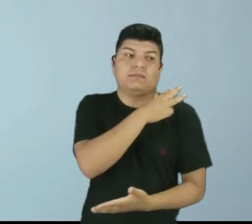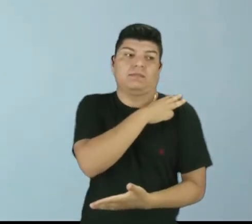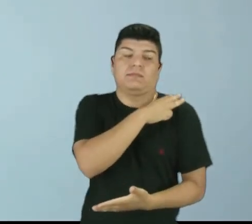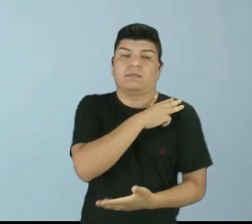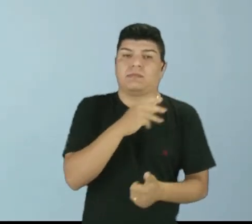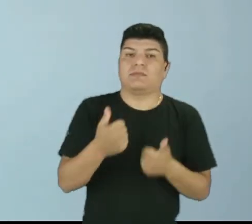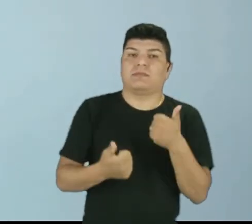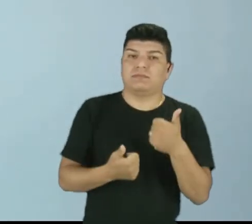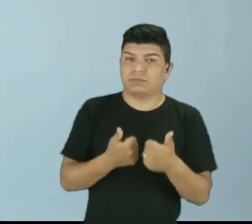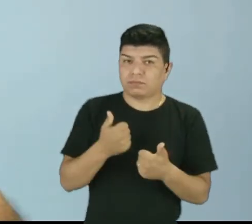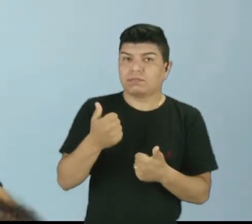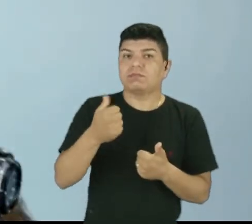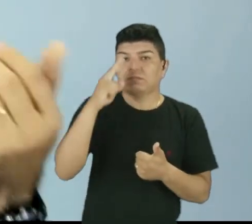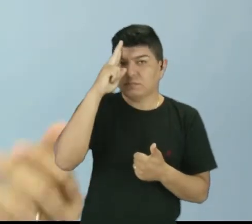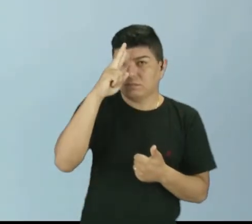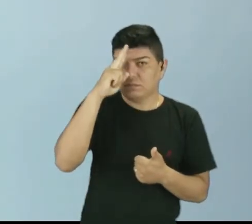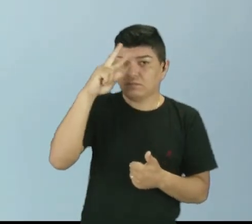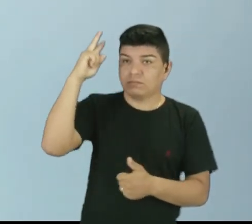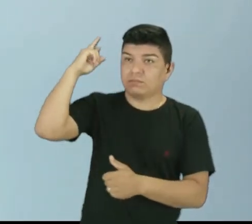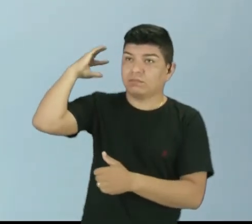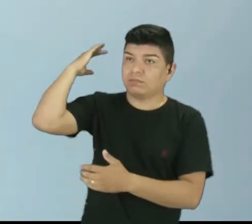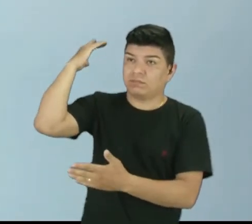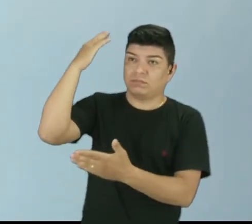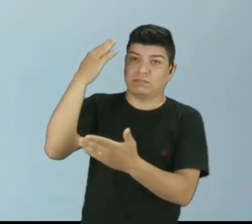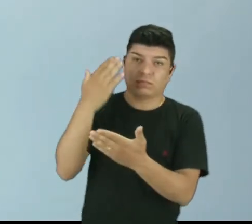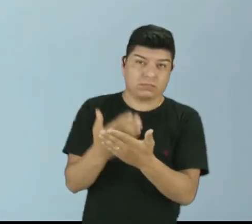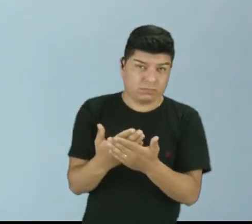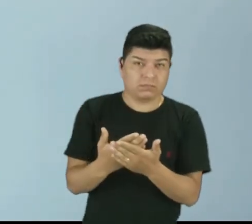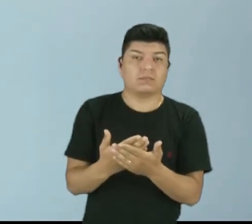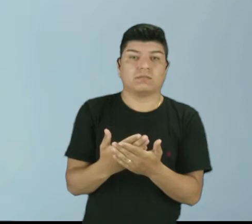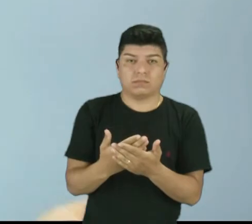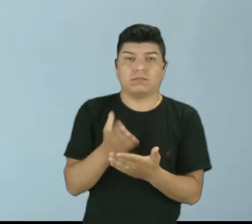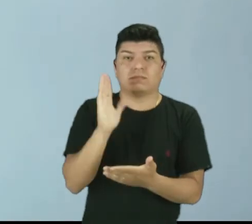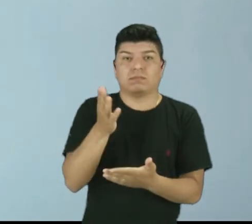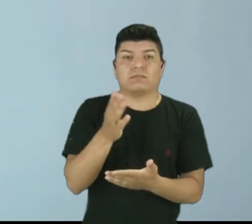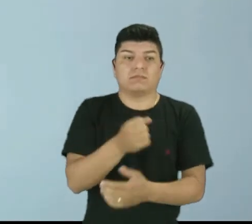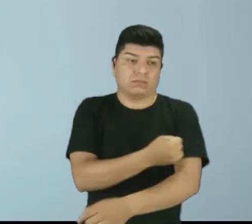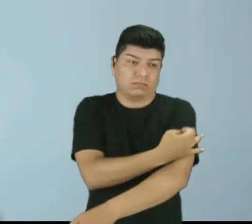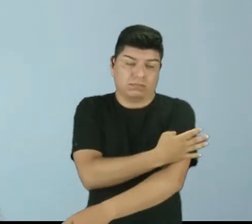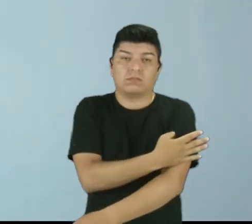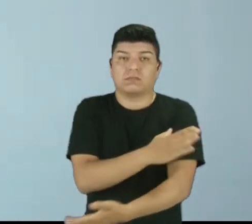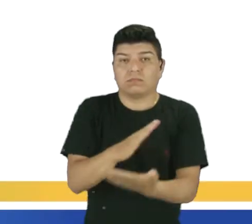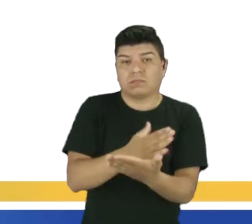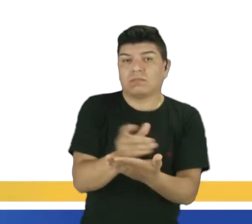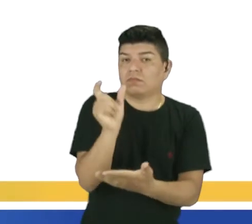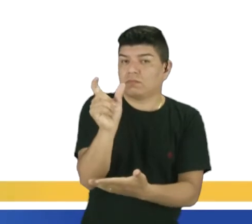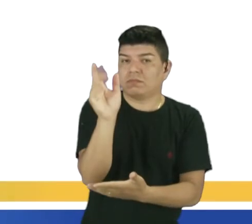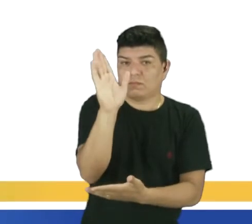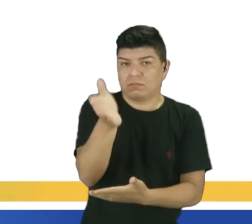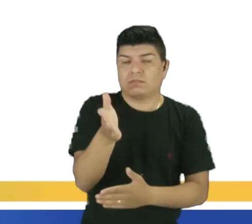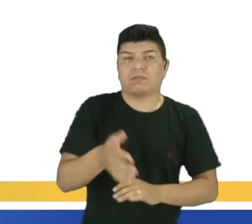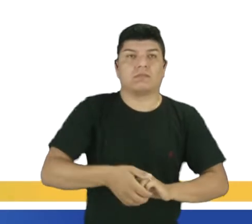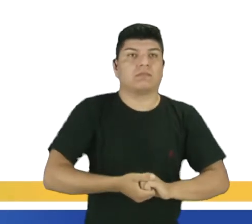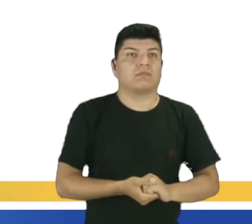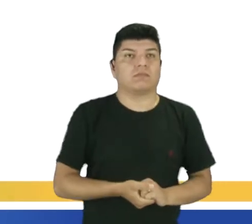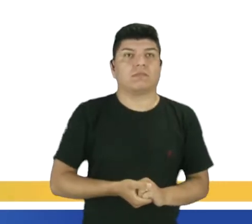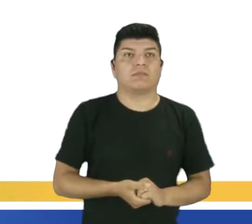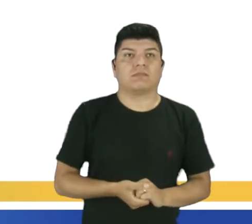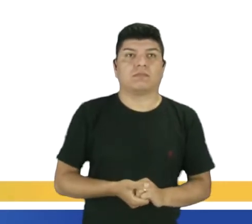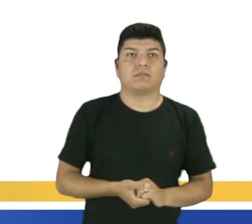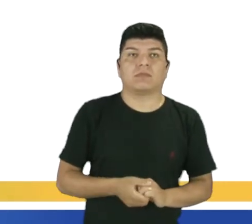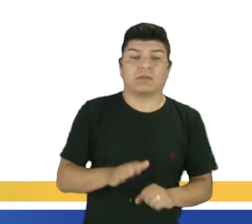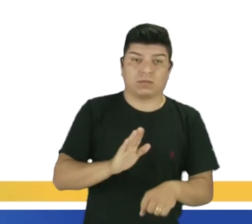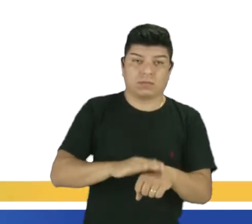ano, então já estuda língua inglesa desde lá do ensino fundamental, já viu essas palavras em algum lugar. Então, vamos lá. Conjunções